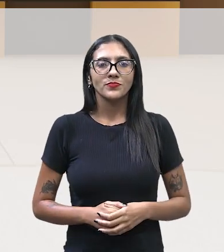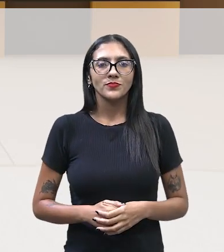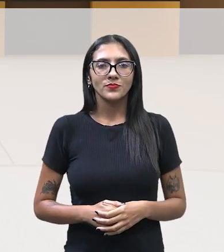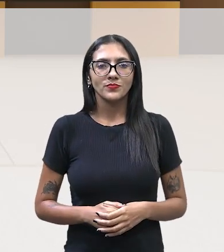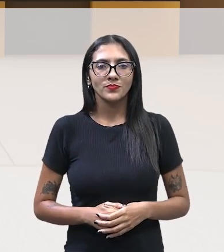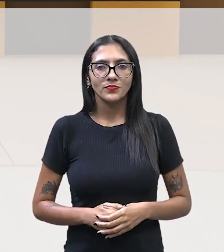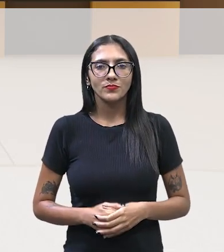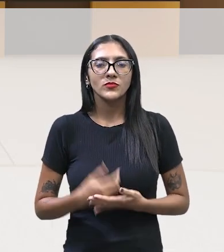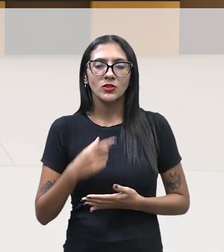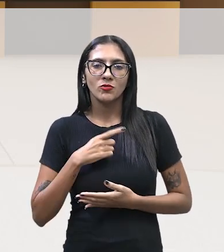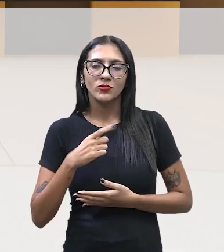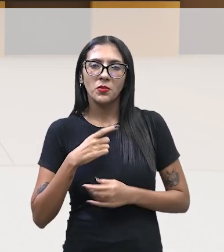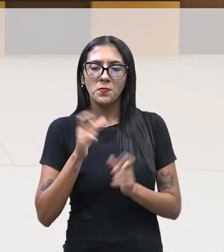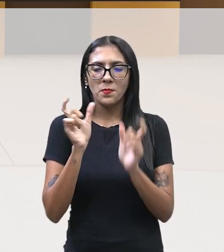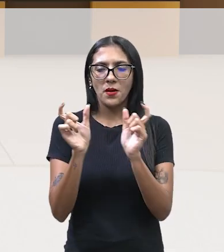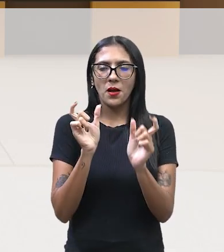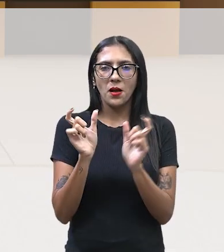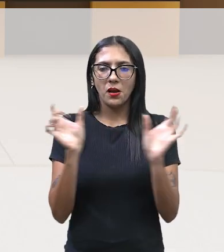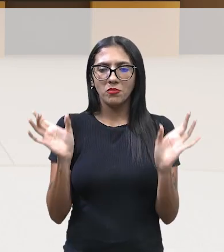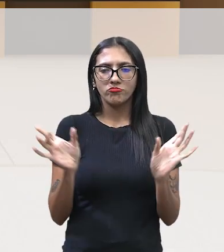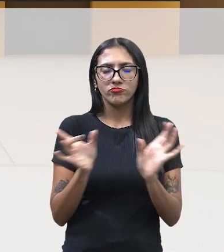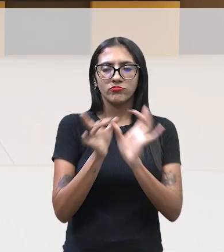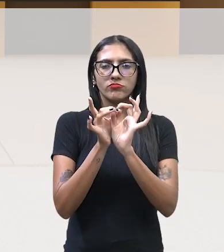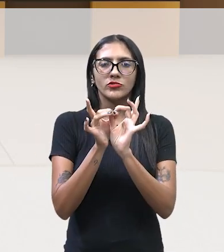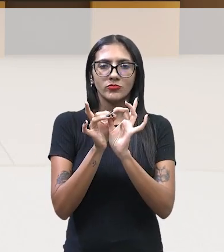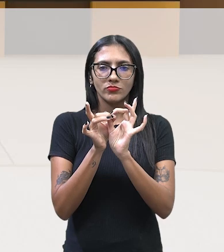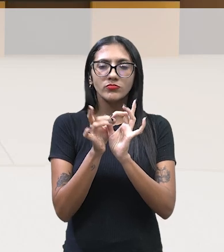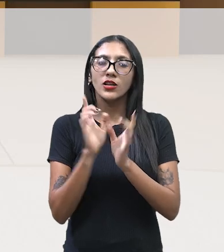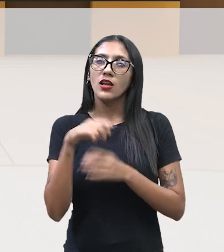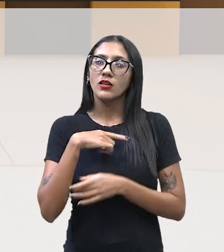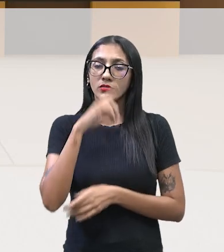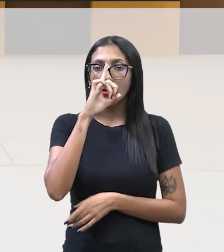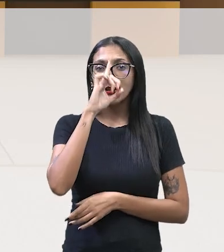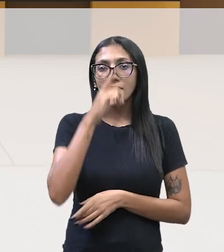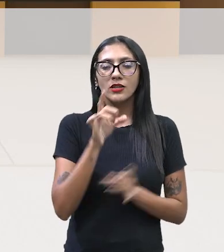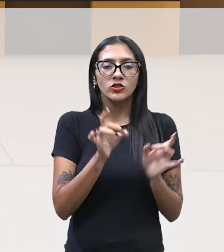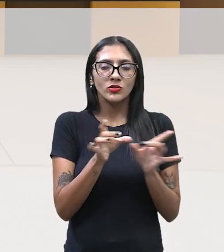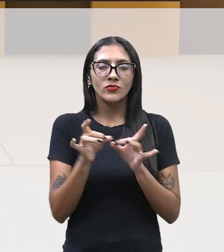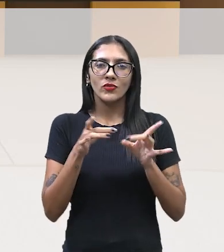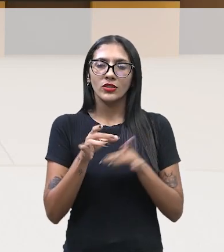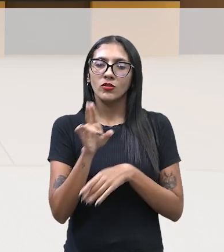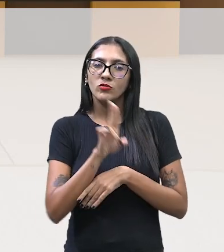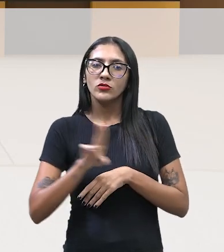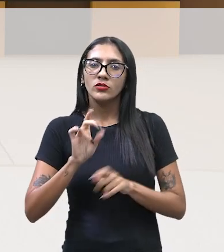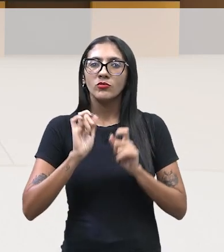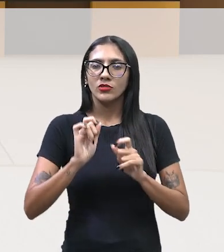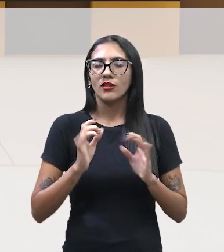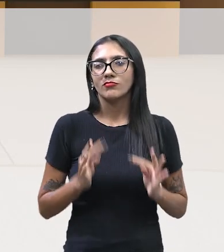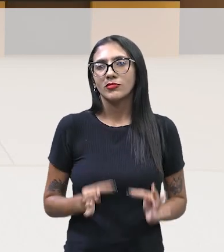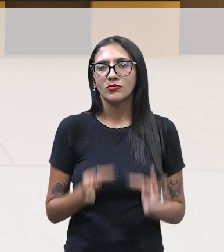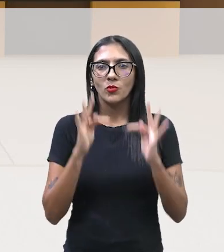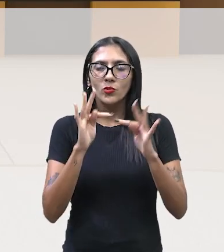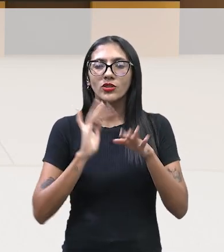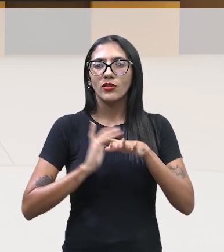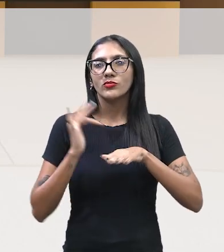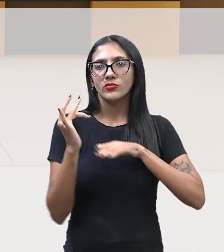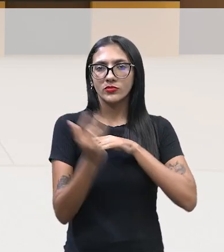né, ele pega essas duas palavrinhas, né, uma junção e ele dá justamente essa ideia de venda através das mídias.